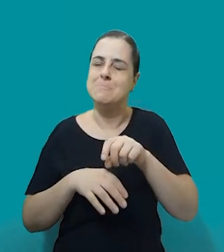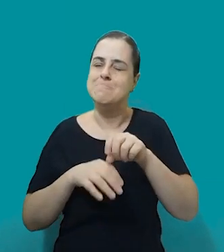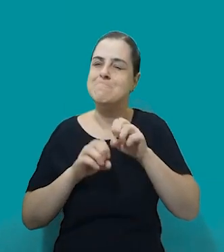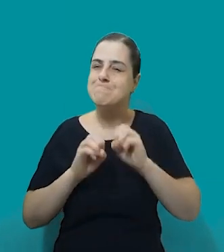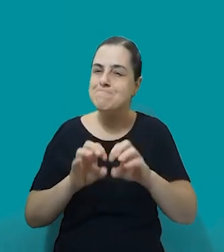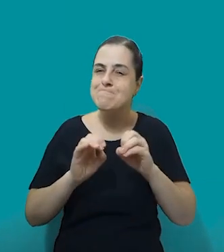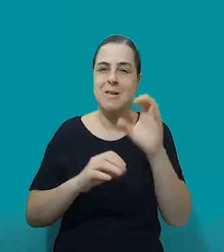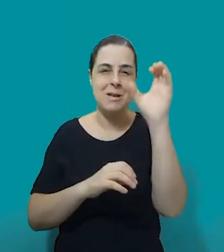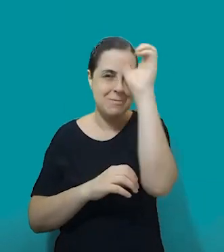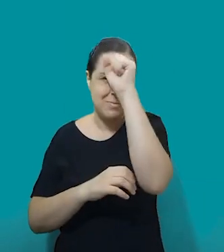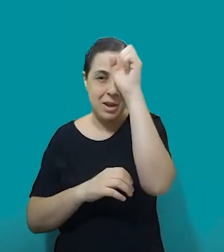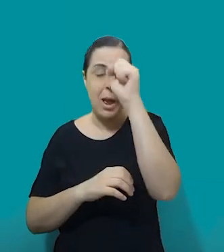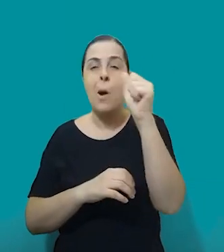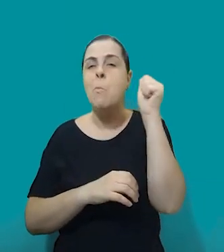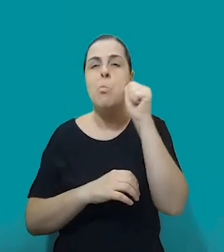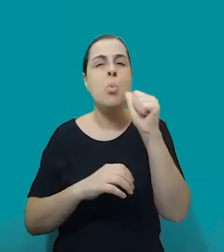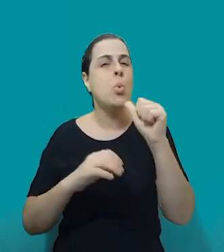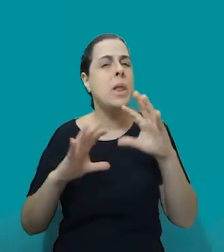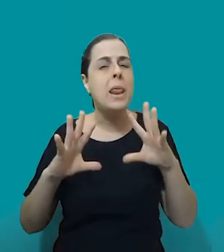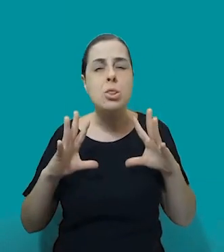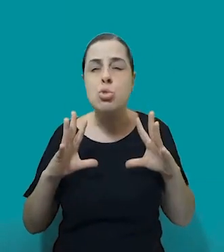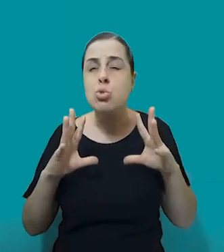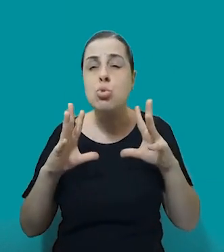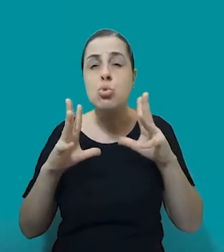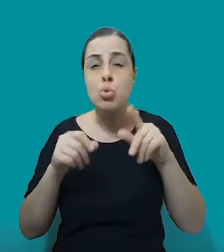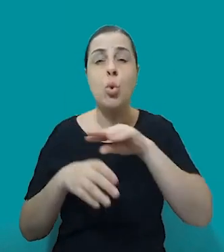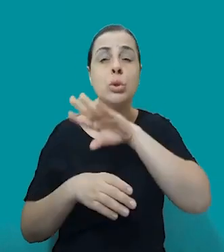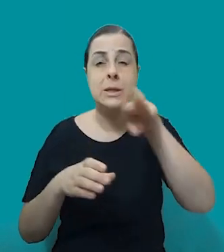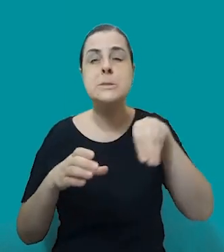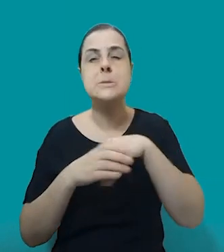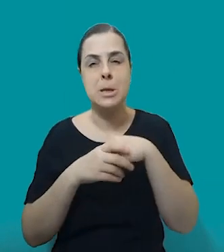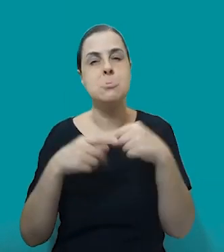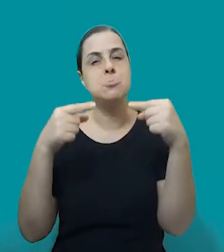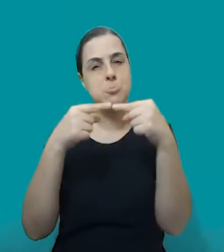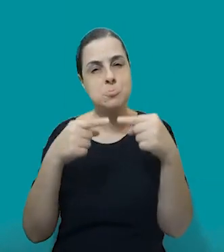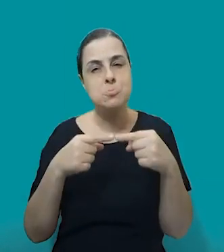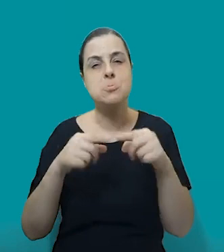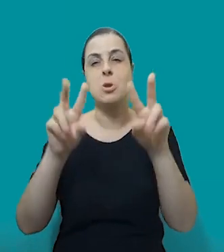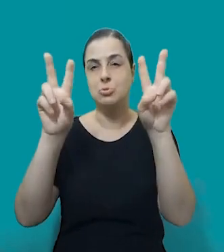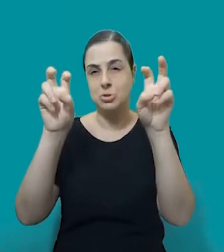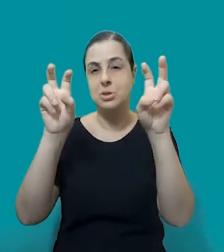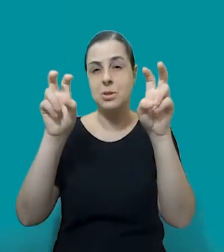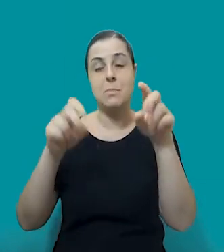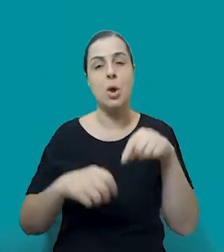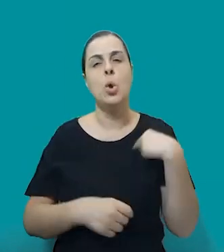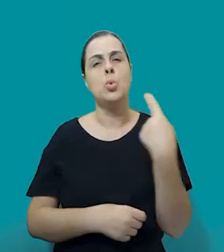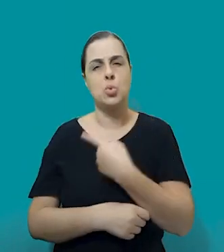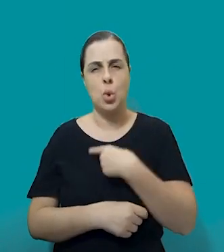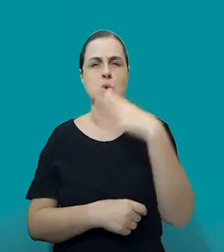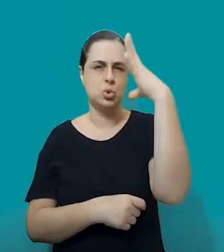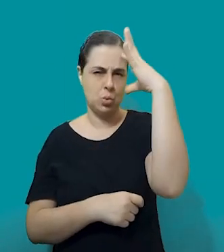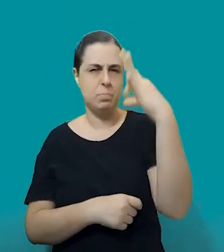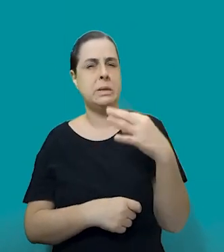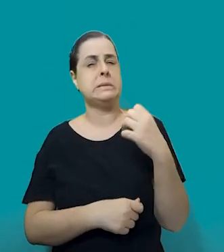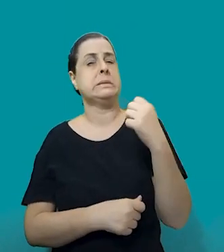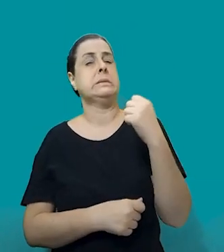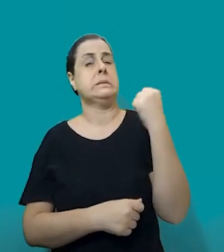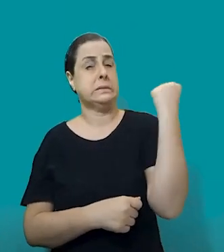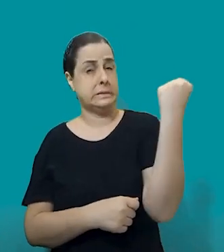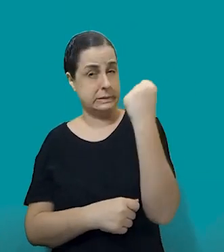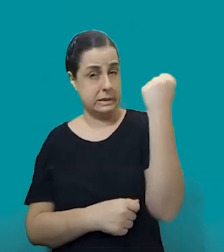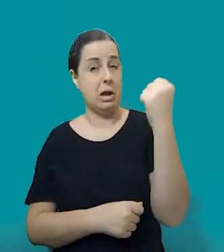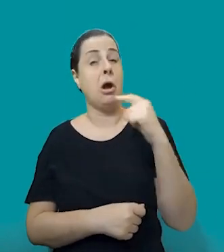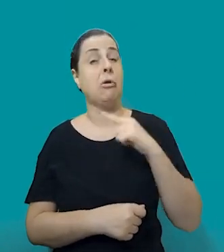as mulheres estão inclusas nesse tema. E que a gente entende que tem um agravamento dependendo dos